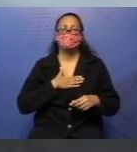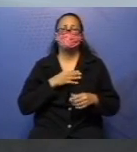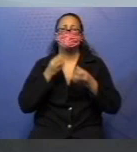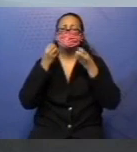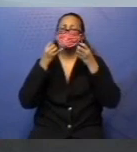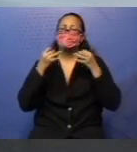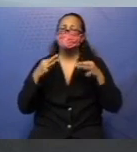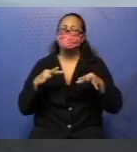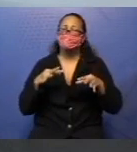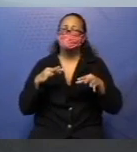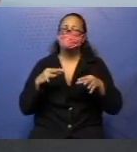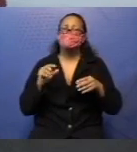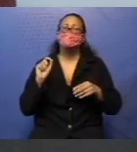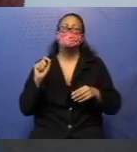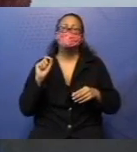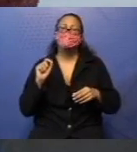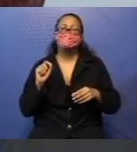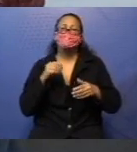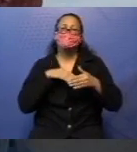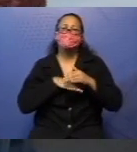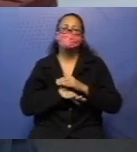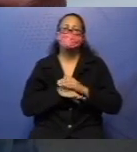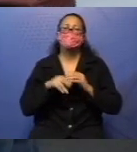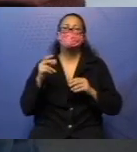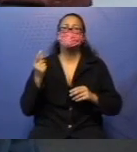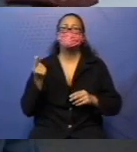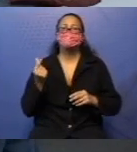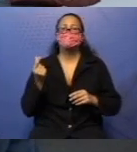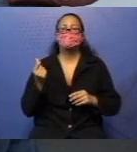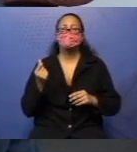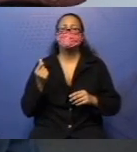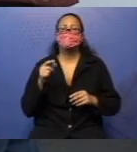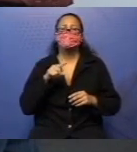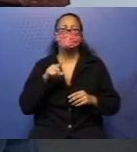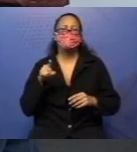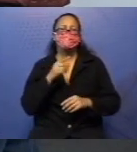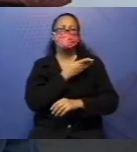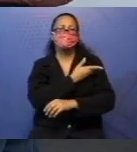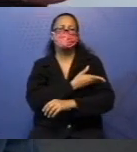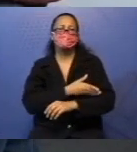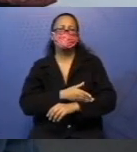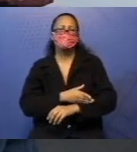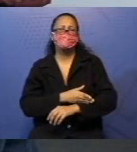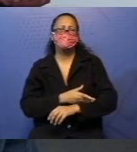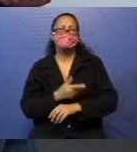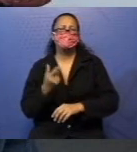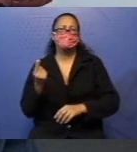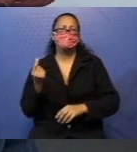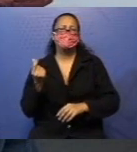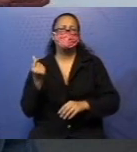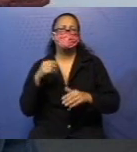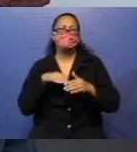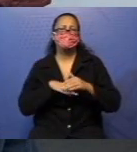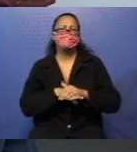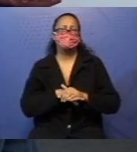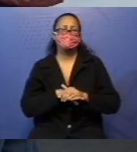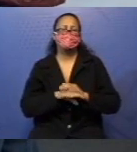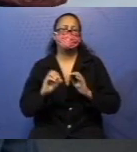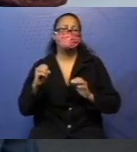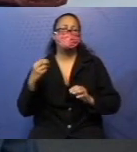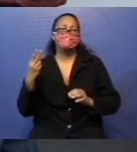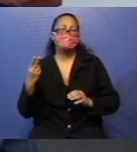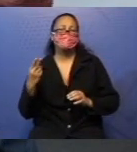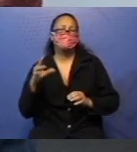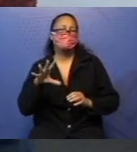de quem poupa dinheiro, né? Você costuma economizar? Ou todo o dinheirinho que vocês pegam já gasta